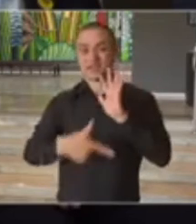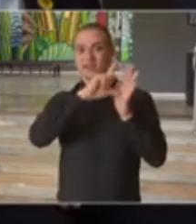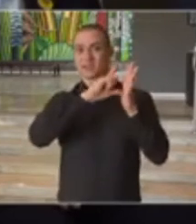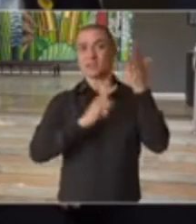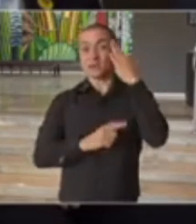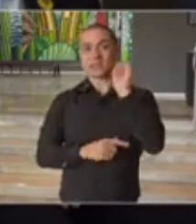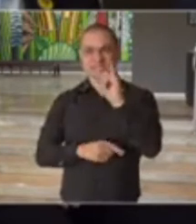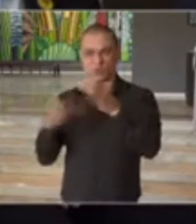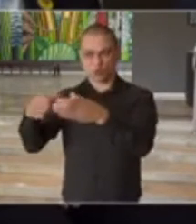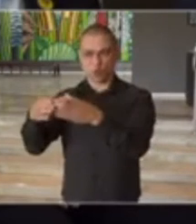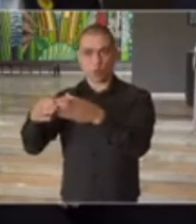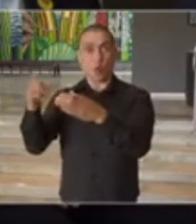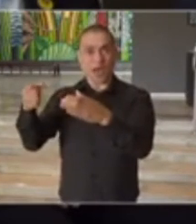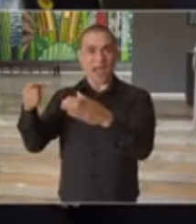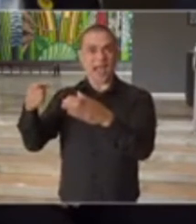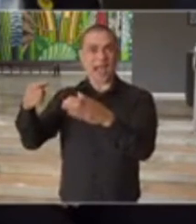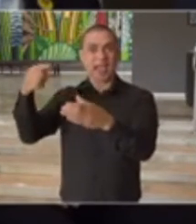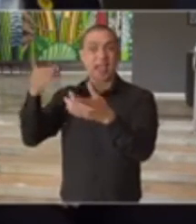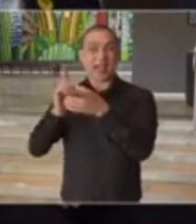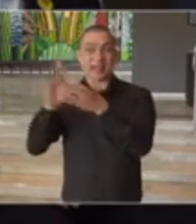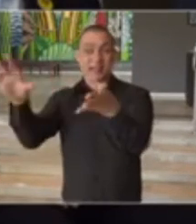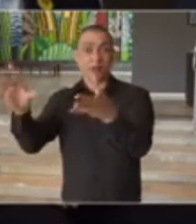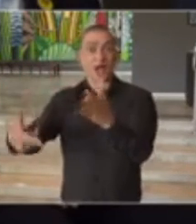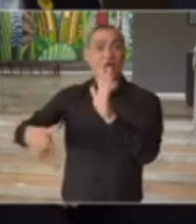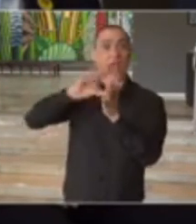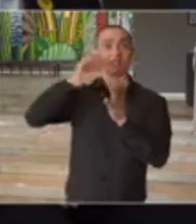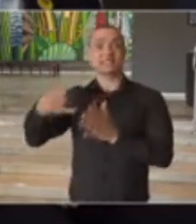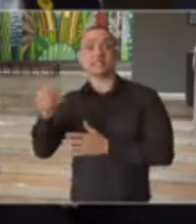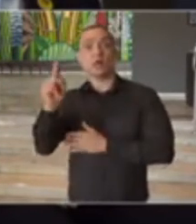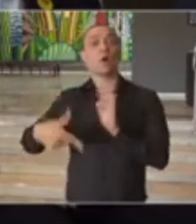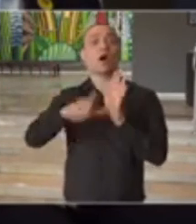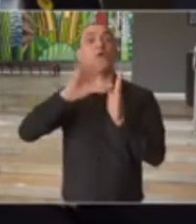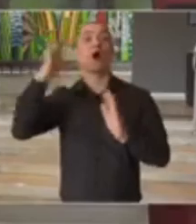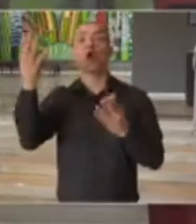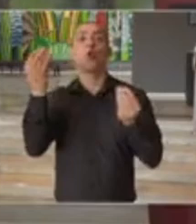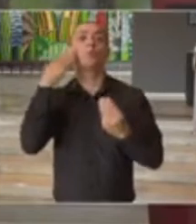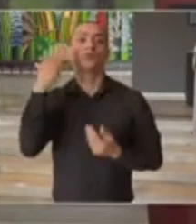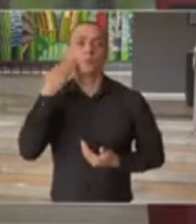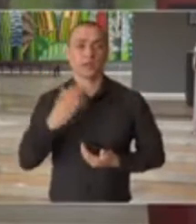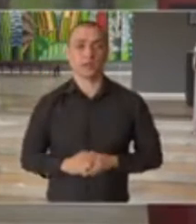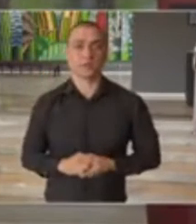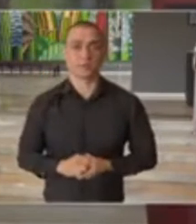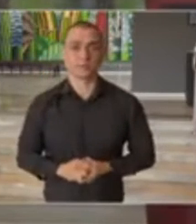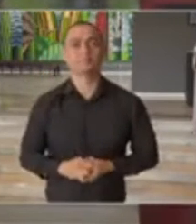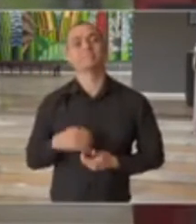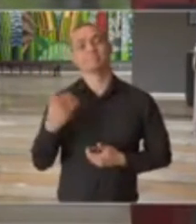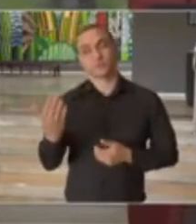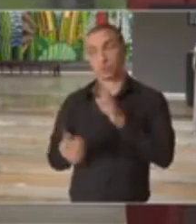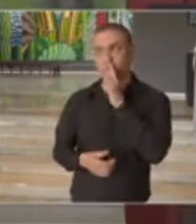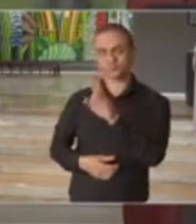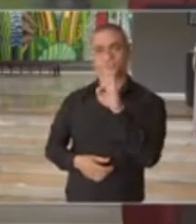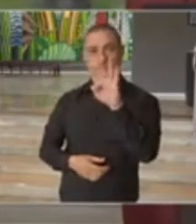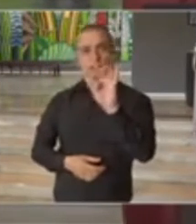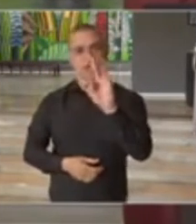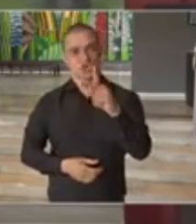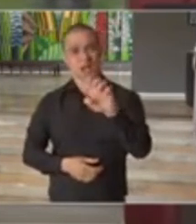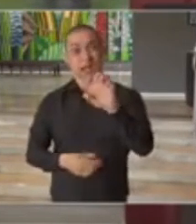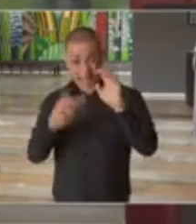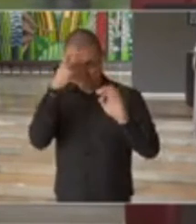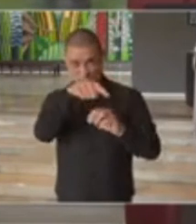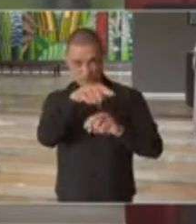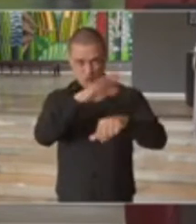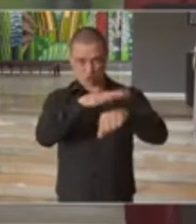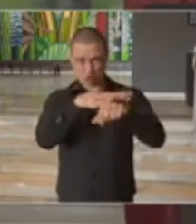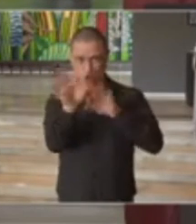é antidemocrática antes que ela aconteça? Bem, Beth, os manifestantes se organizam